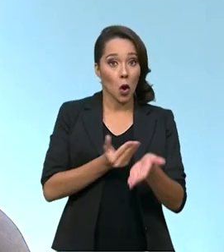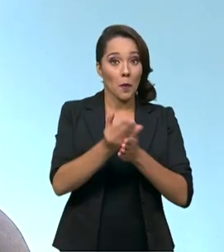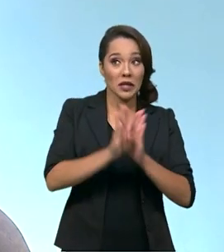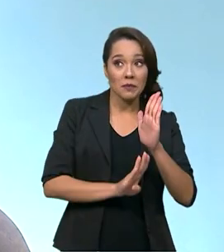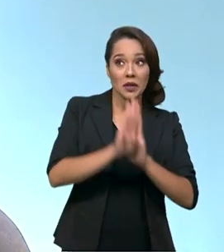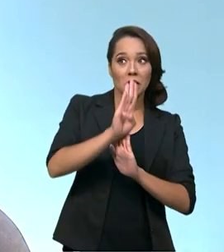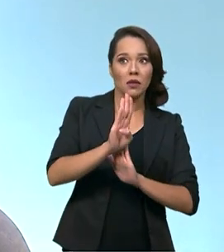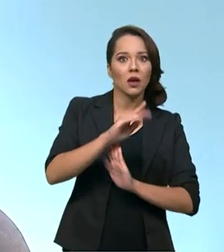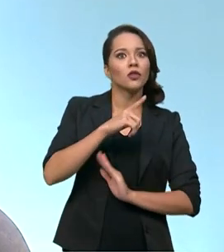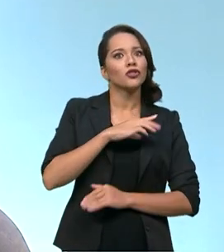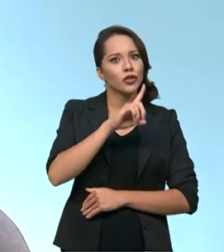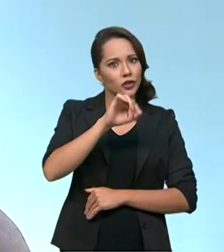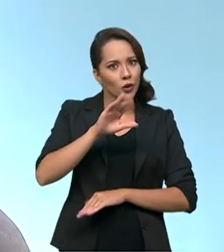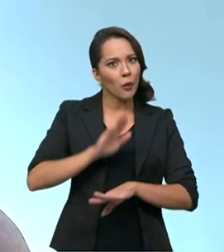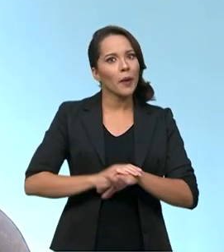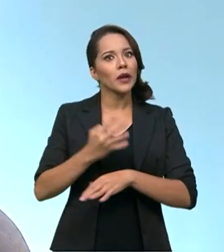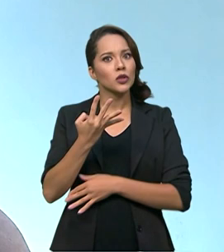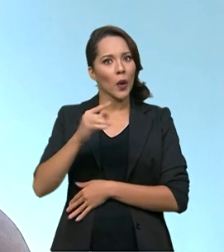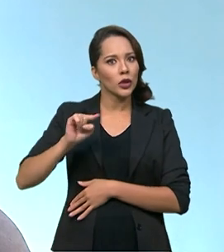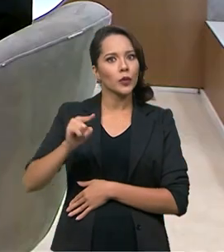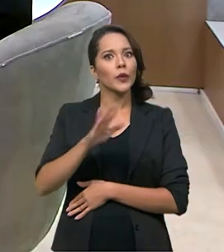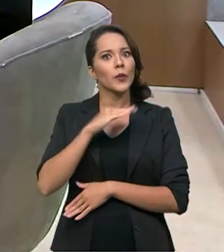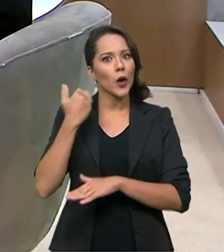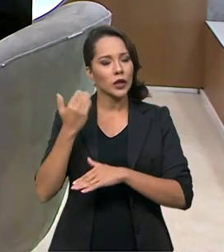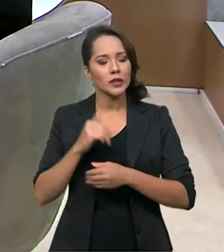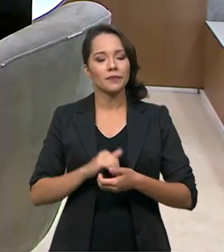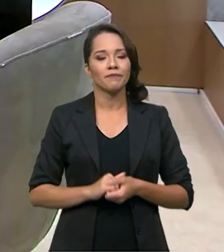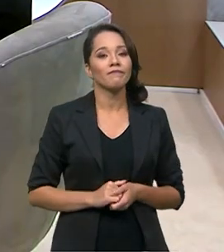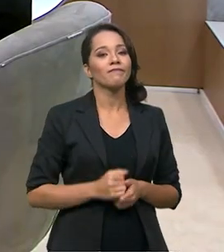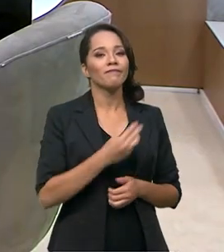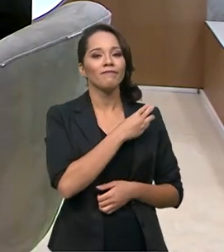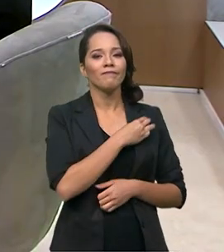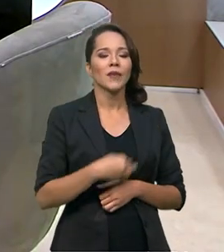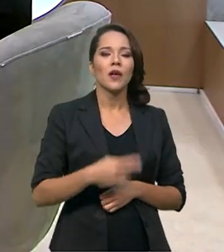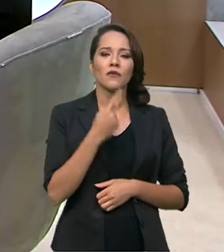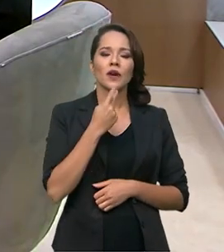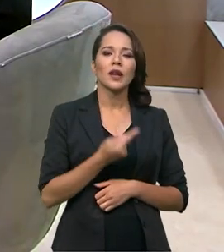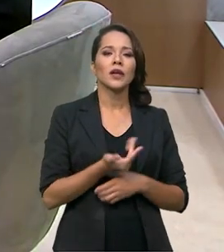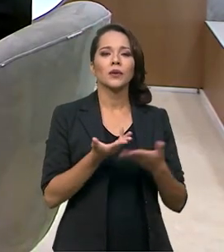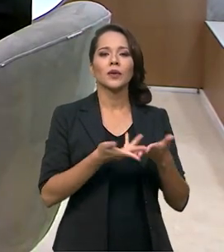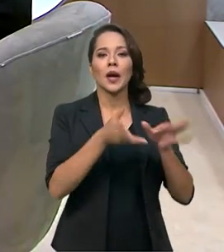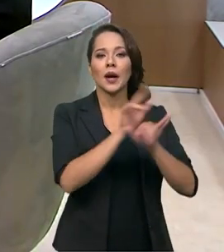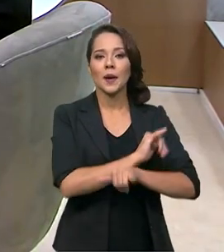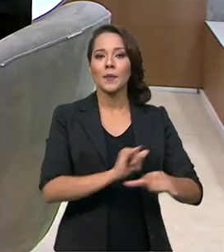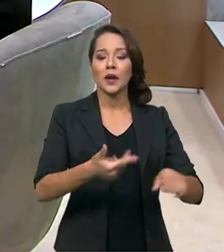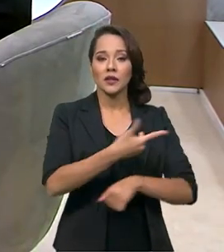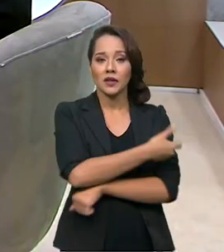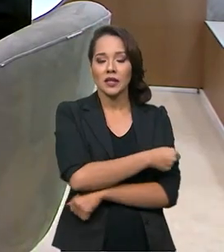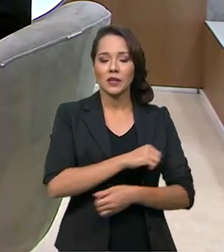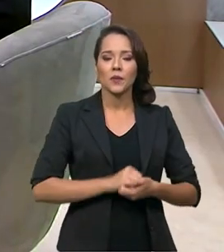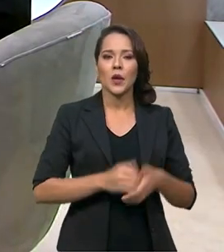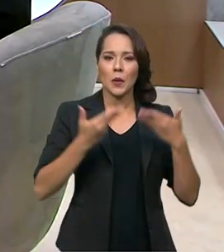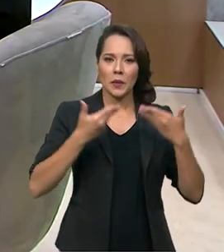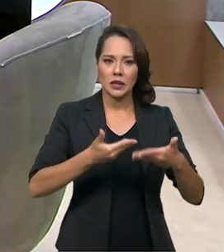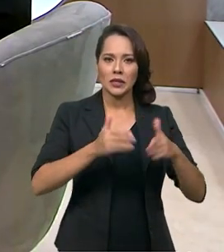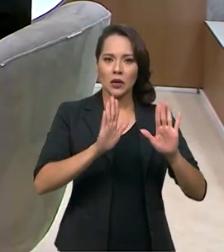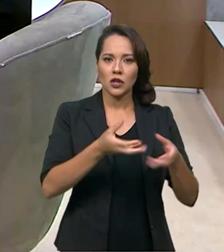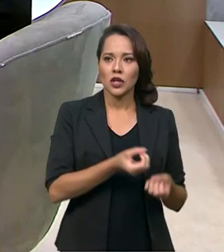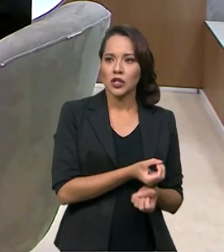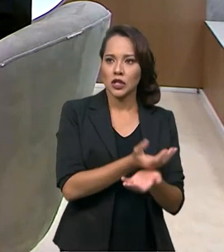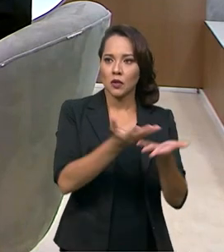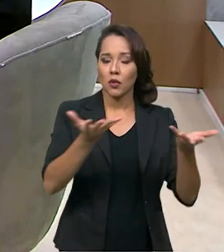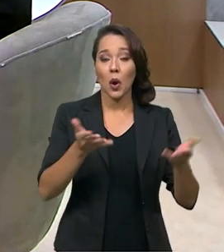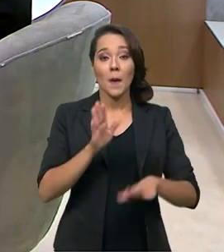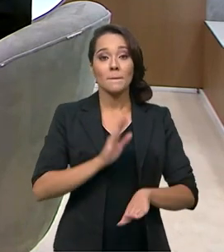pandemia, houve dias com mais de 4 mil óbitos. Ministro, falando da campanha da vacinação, o Ministério já distribuiu